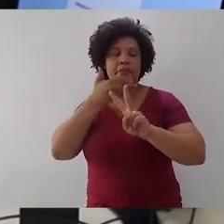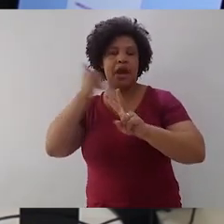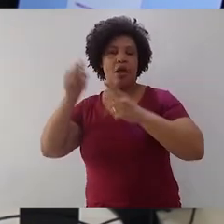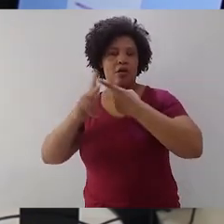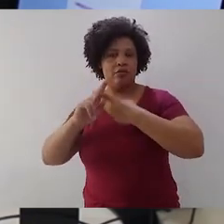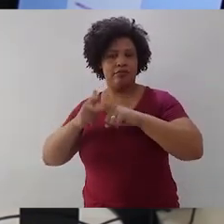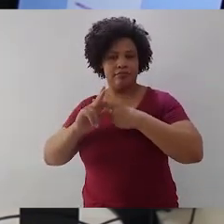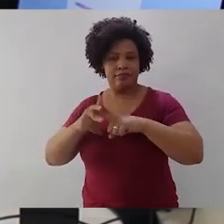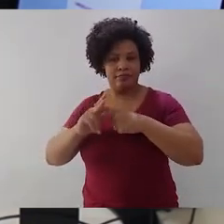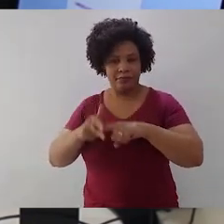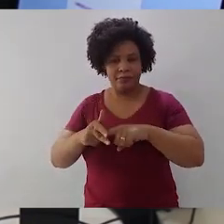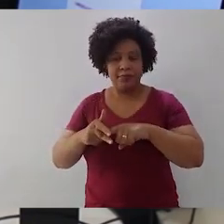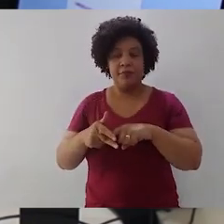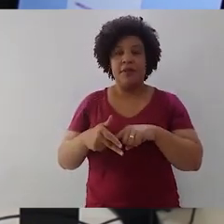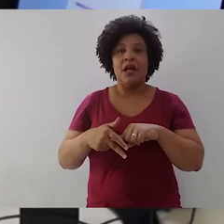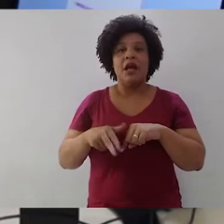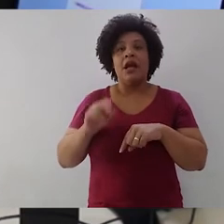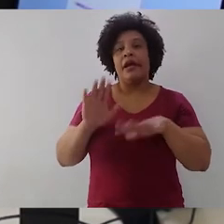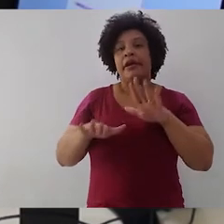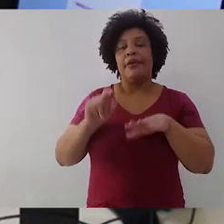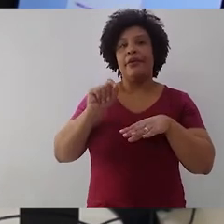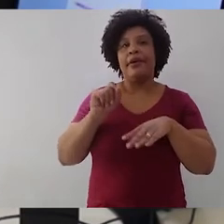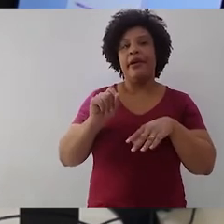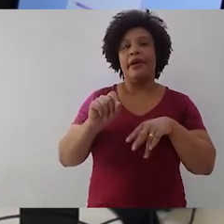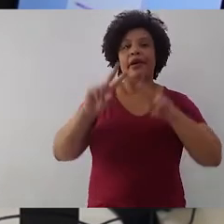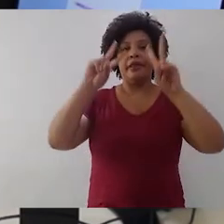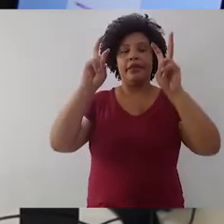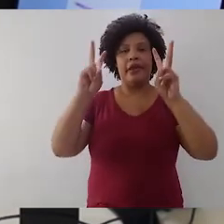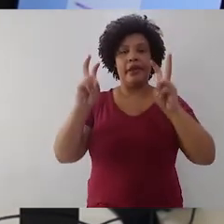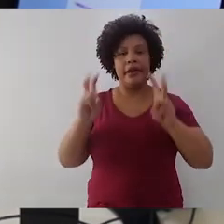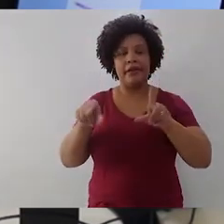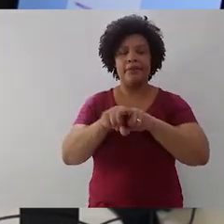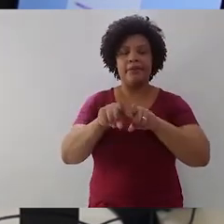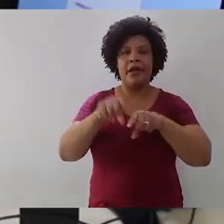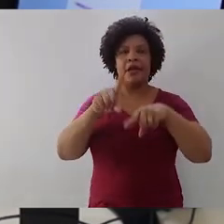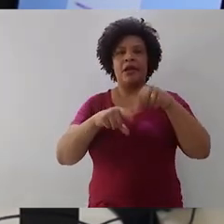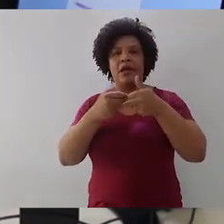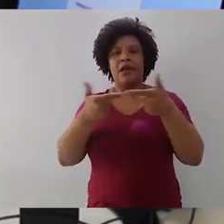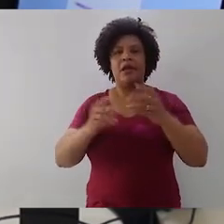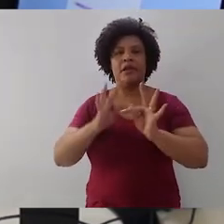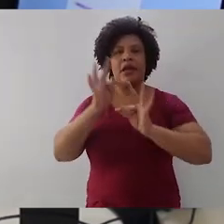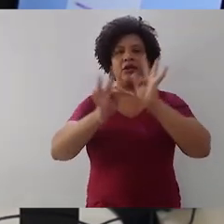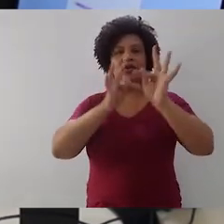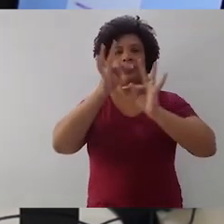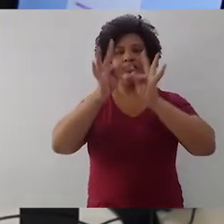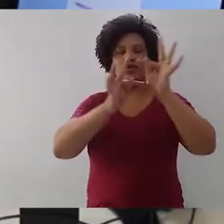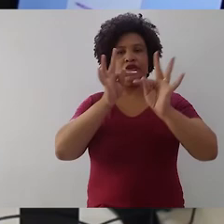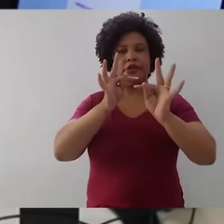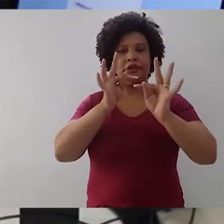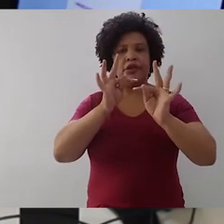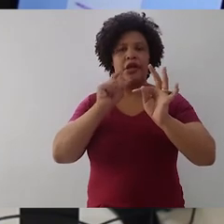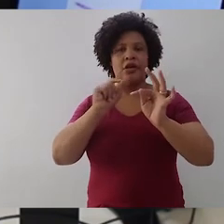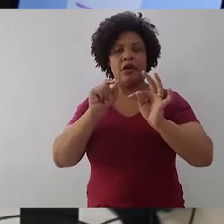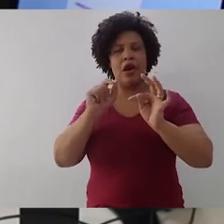Quer dizer que esses termos, esses recursos, essas ocorrências que vamos analisar, elas não devem ser usadas